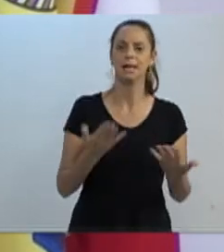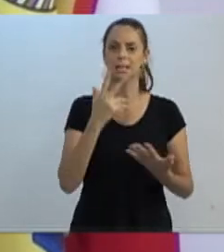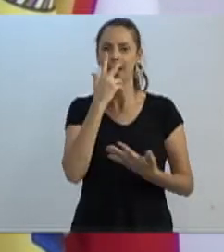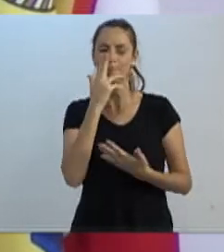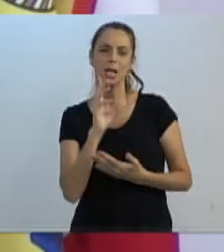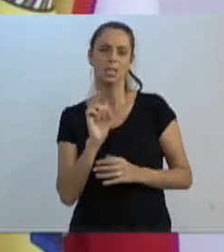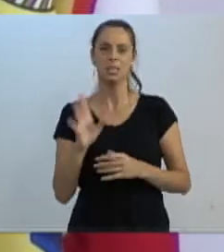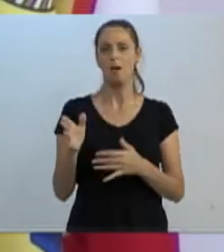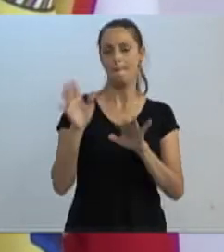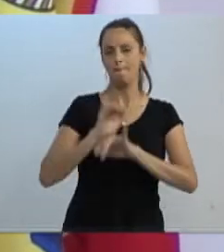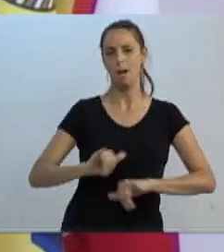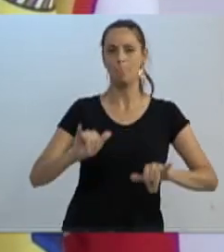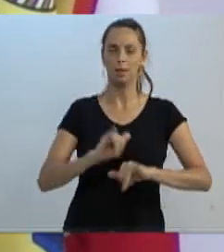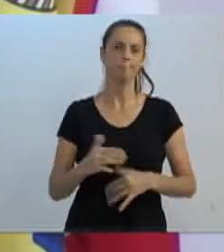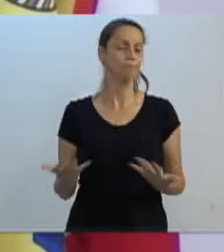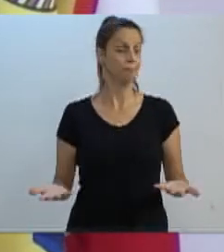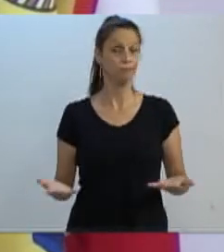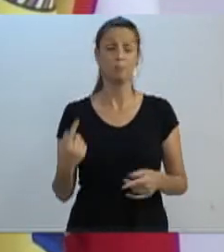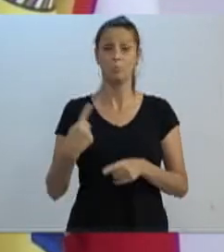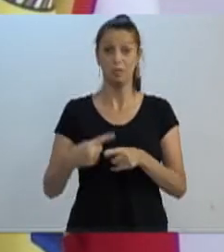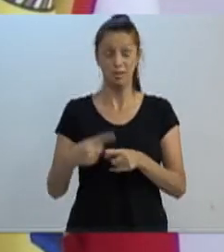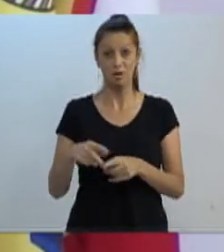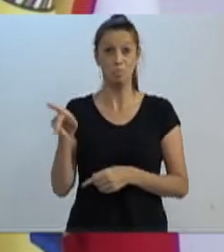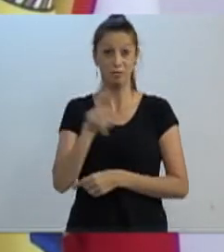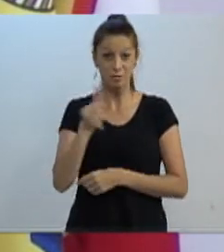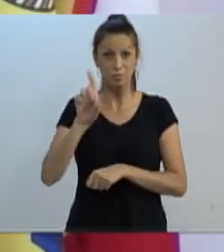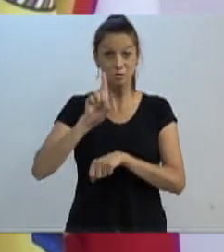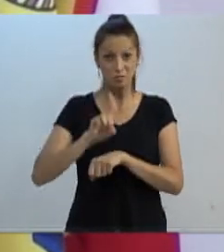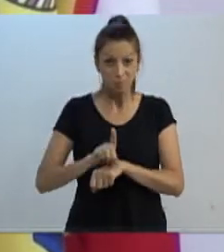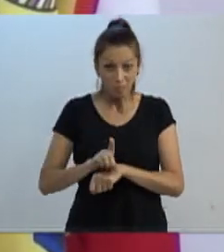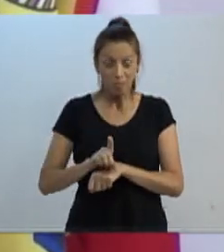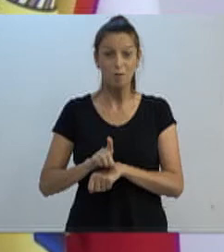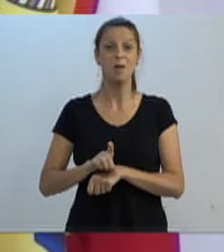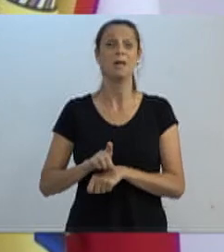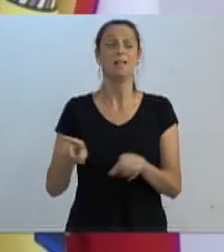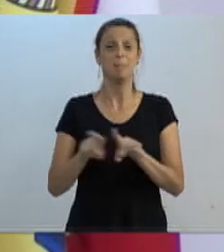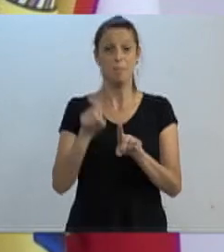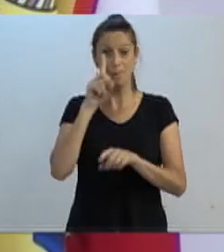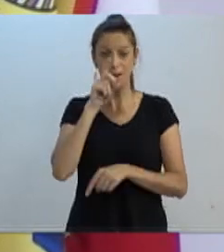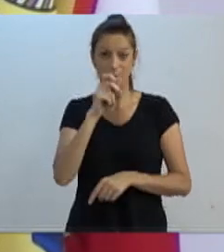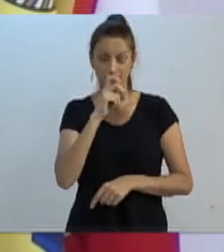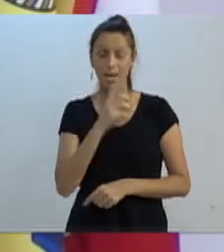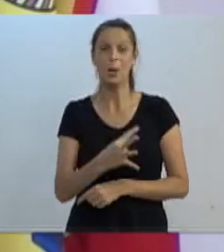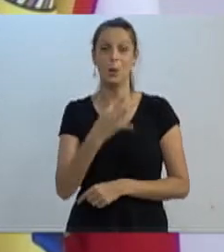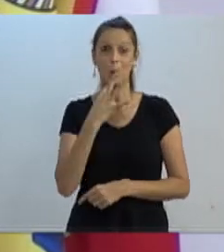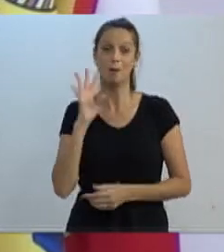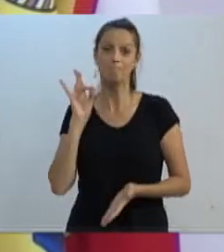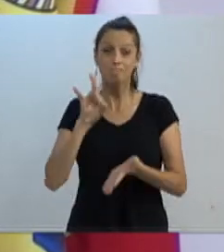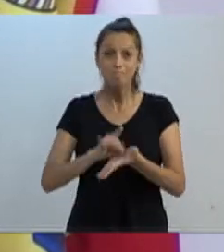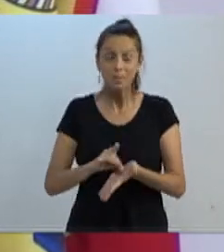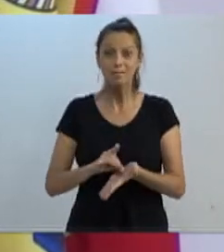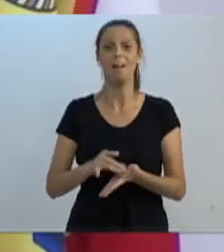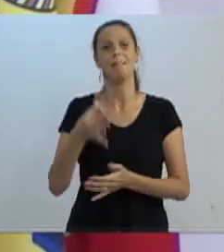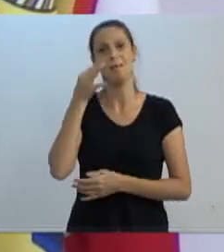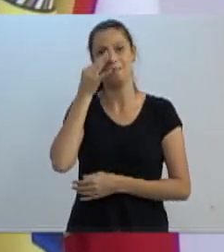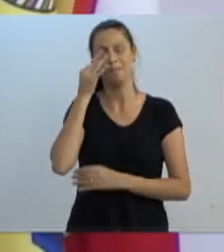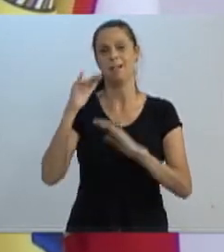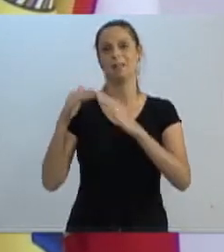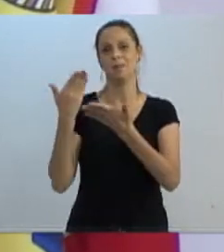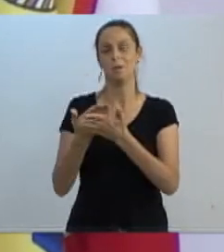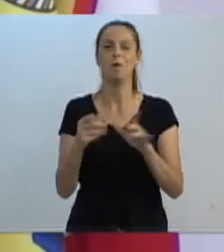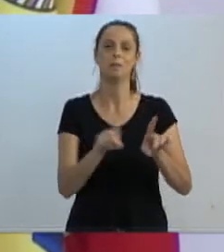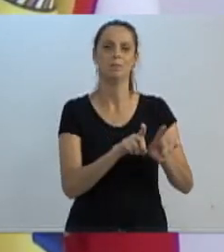stand-up lá, porque a realidade, o professor, o diretor, quem está, o pai, o dia a dia das escolas, sabe qual é a verdadeira realidade das escolas, seis da nossa cidade. dia escolas, dia está Vamos